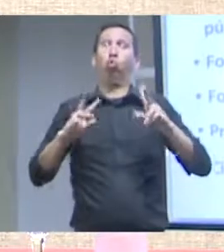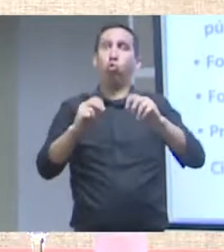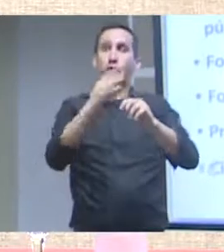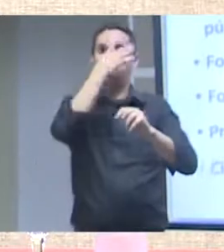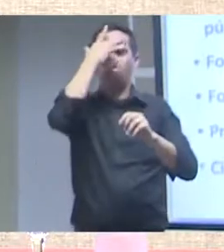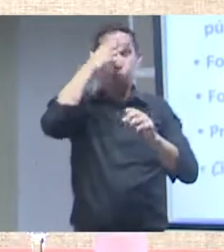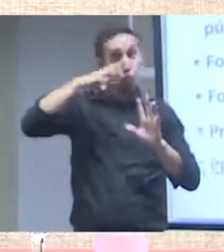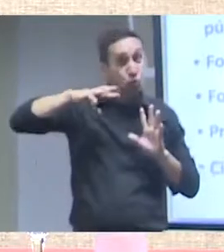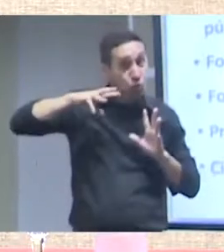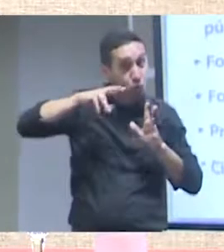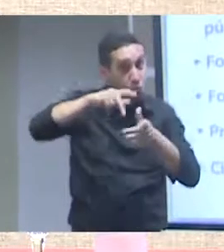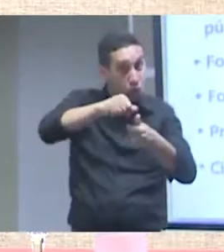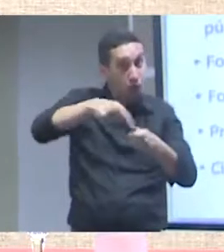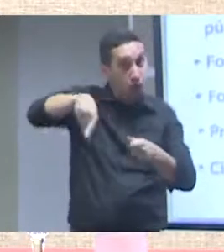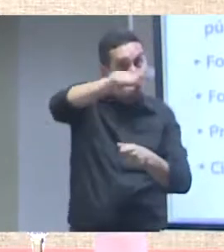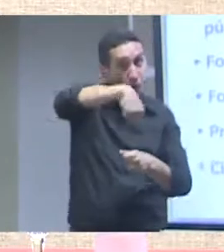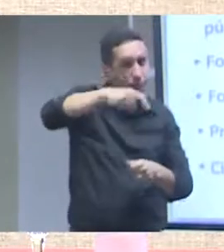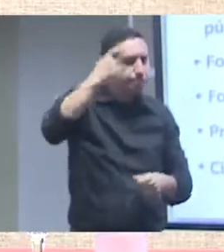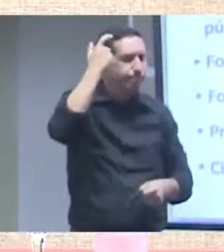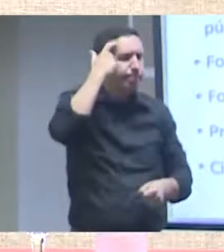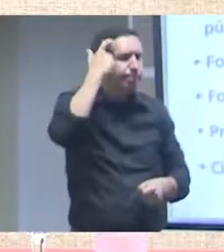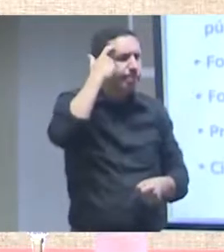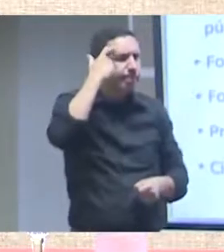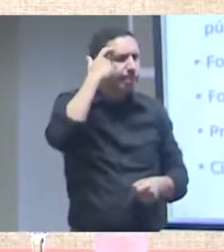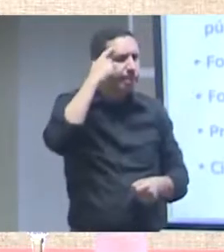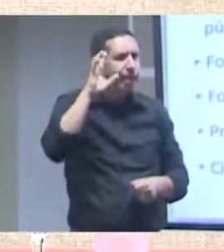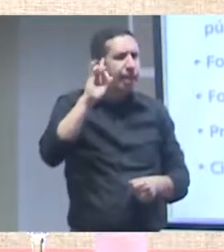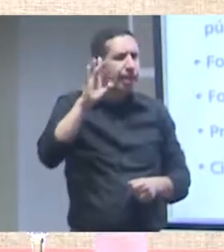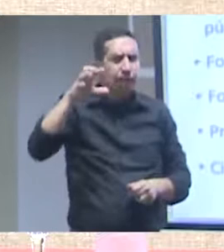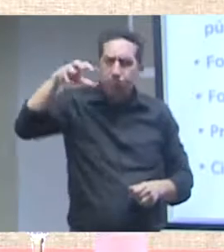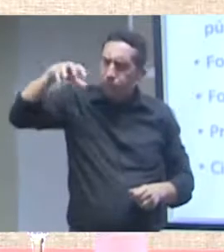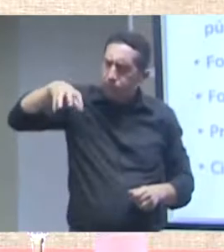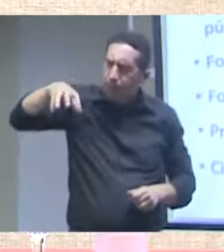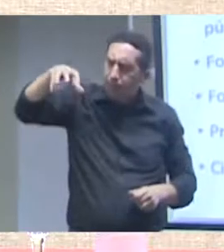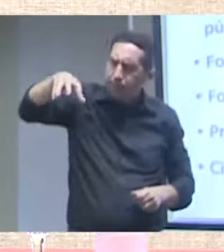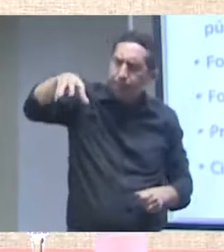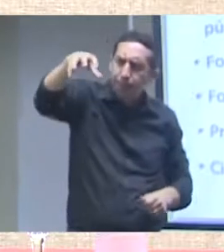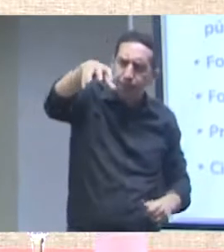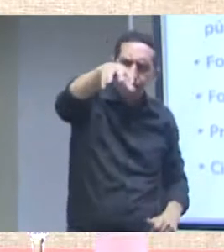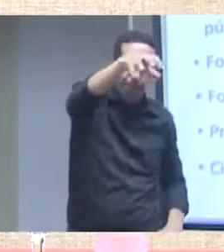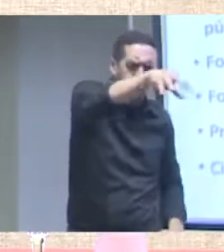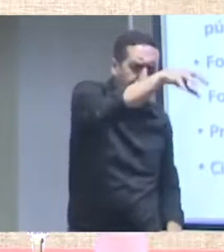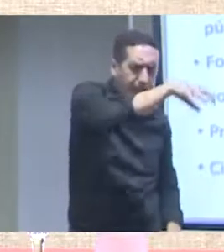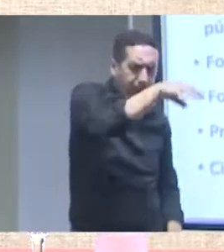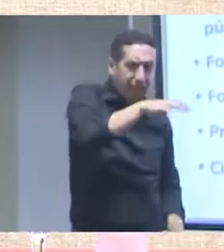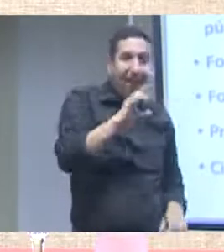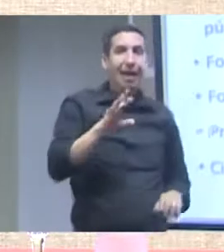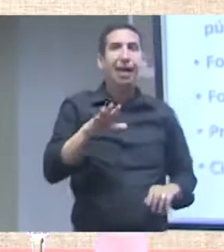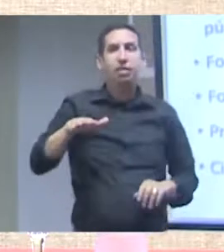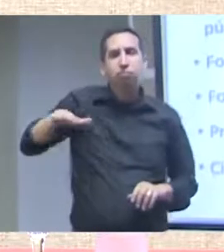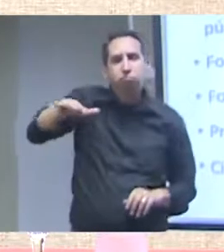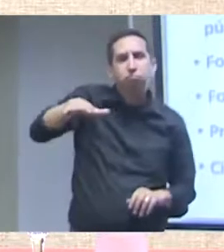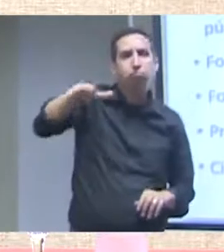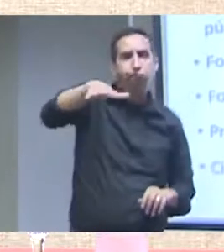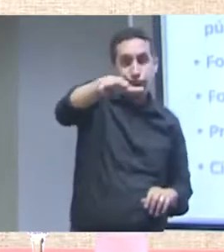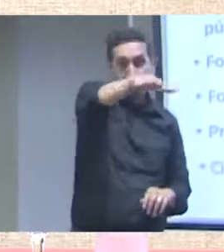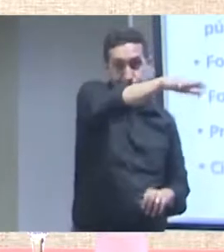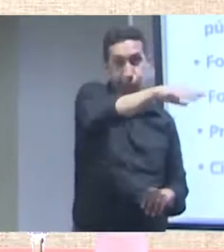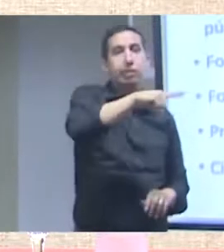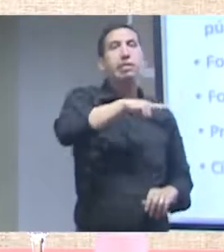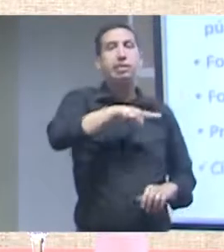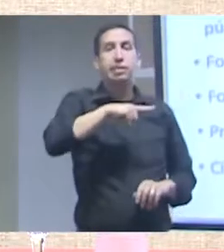espaço sócio-territorial, cada contexto institucional, tem as suas especificidades, tem as suas